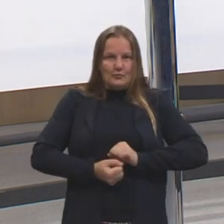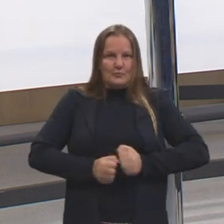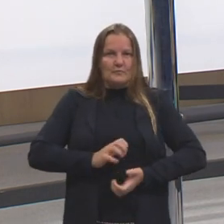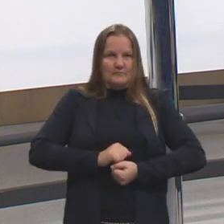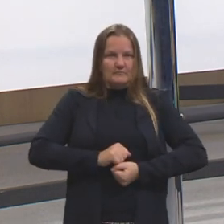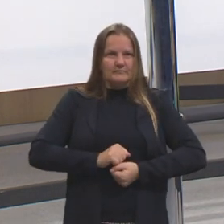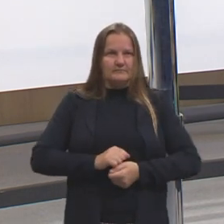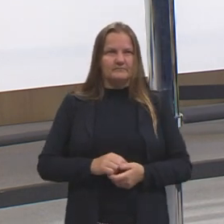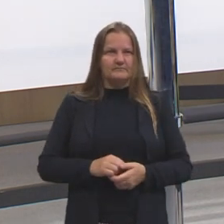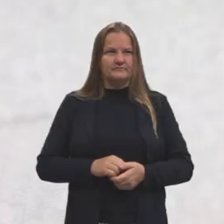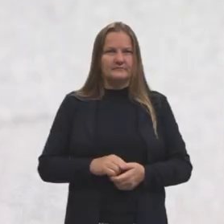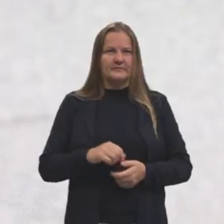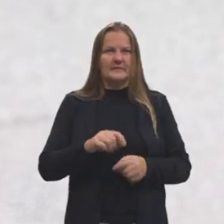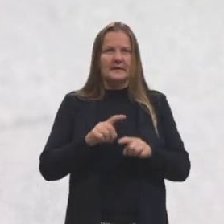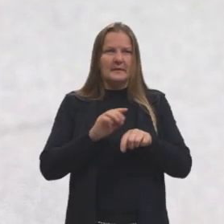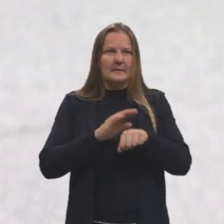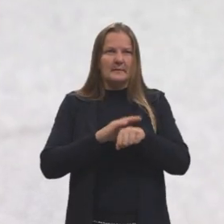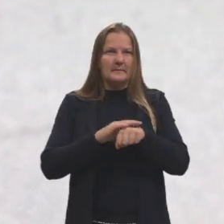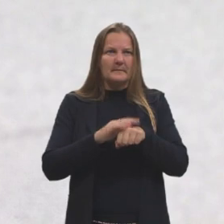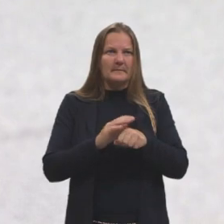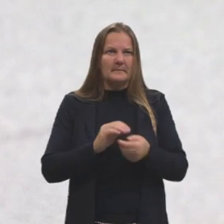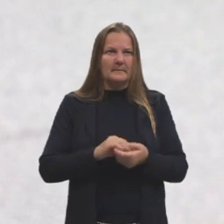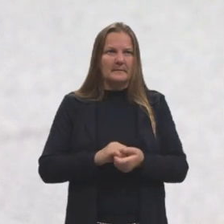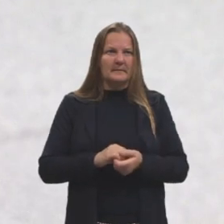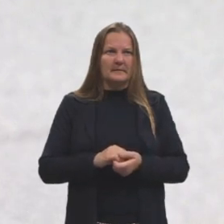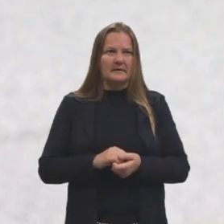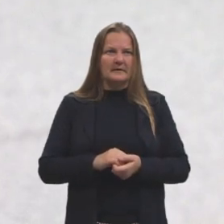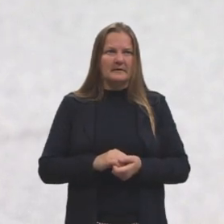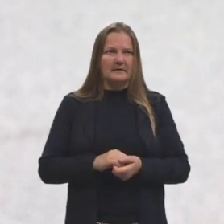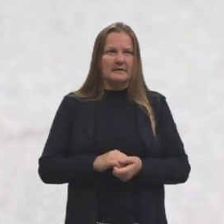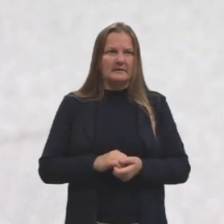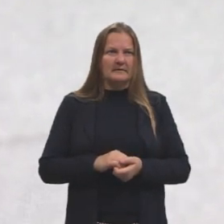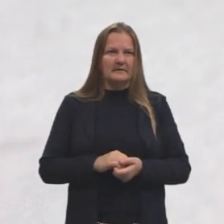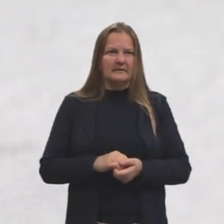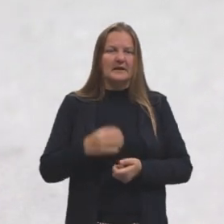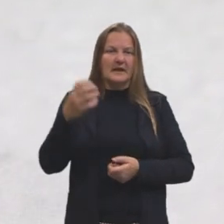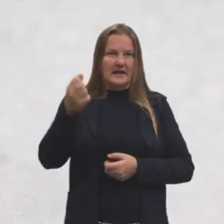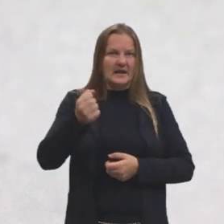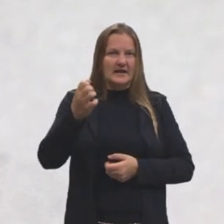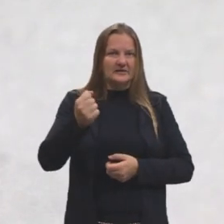Deixa eu botar um pouquinho mais de água, que está seco isso aqui. Aguando, leite.